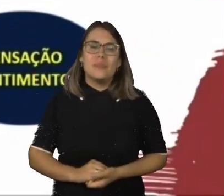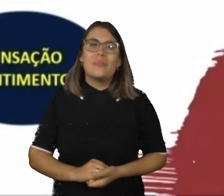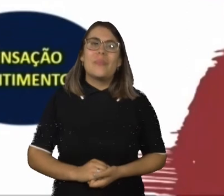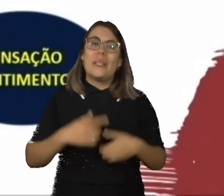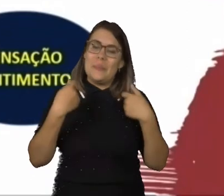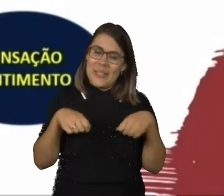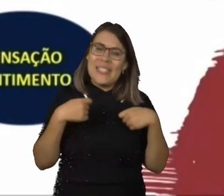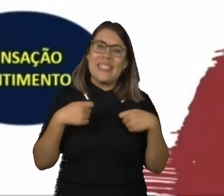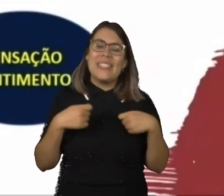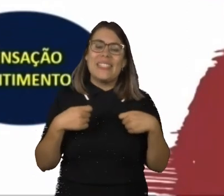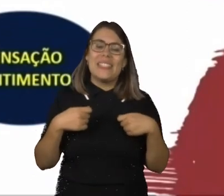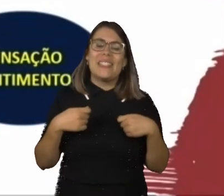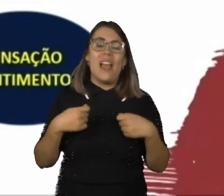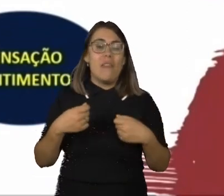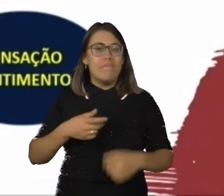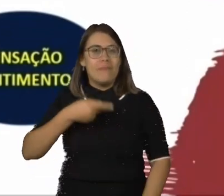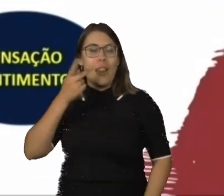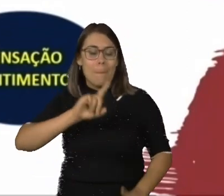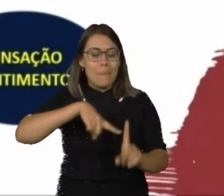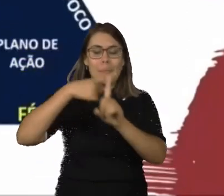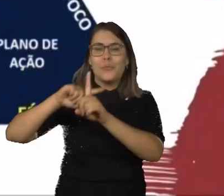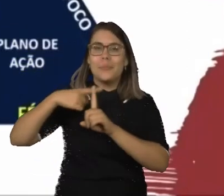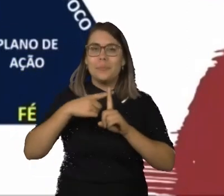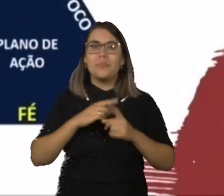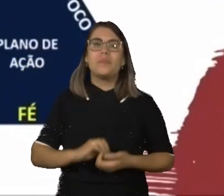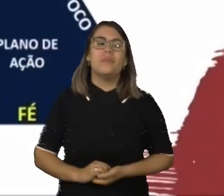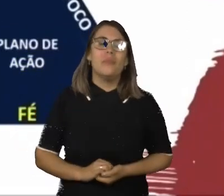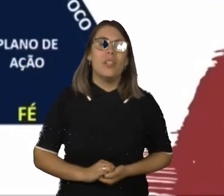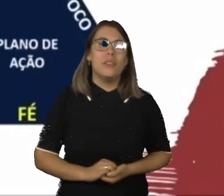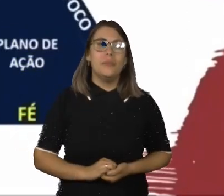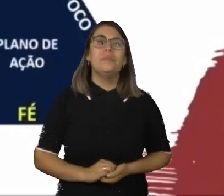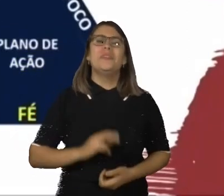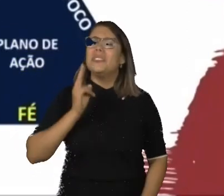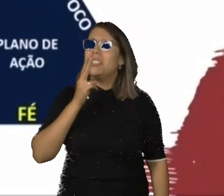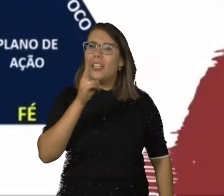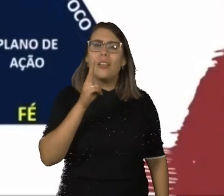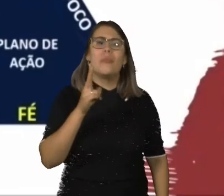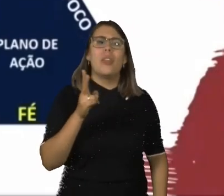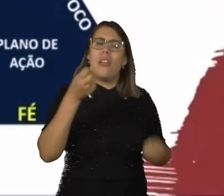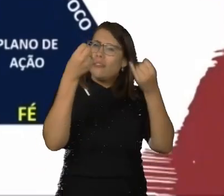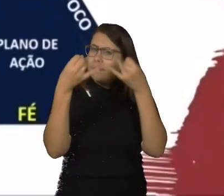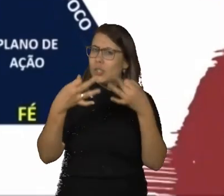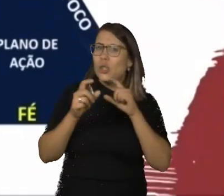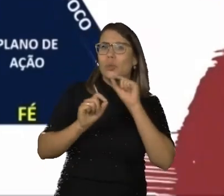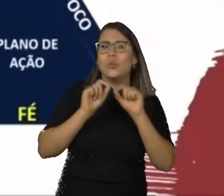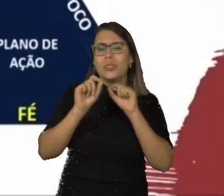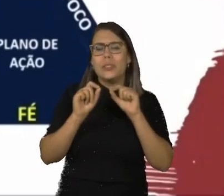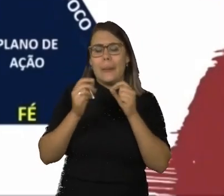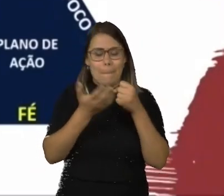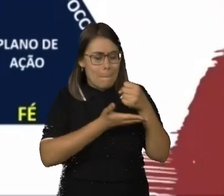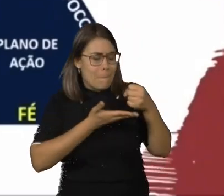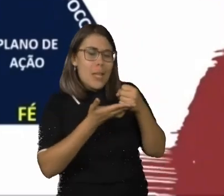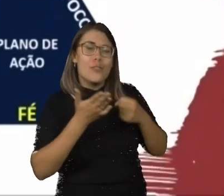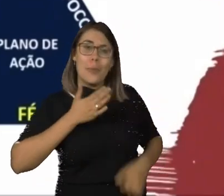que a intenção do dia veio para isso. Eu sempre costumo dizer, e eu vou deixar para vocês, é a minha base de